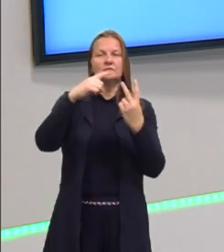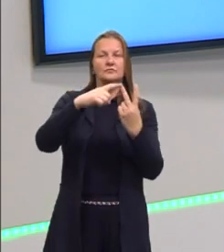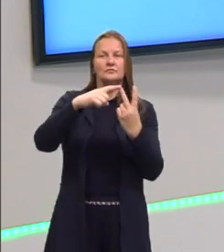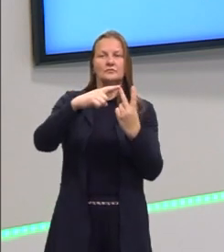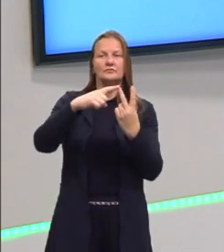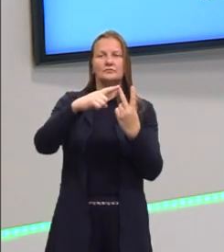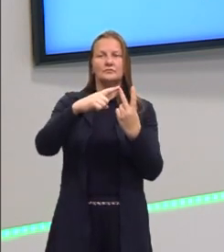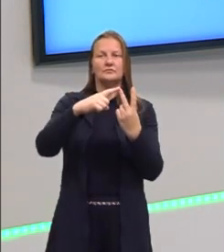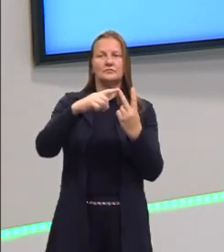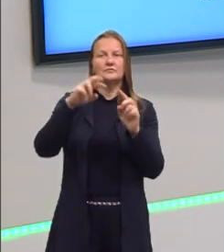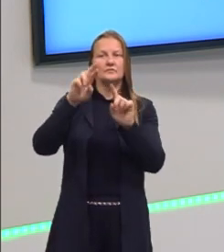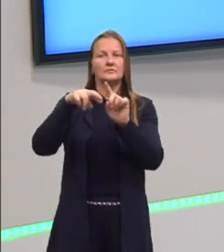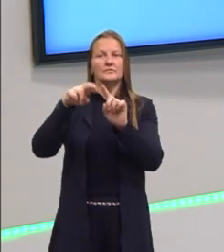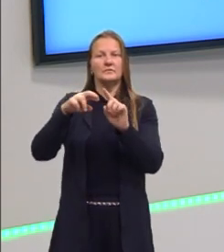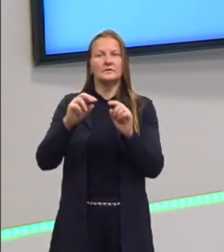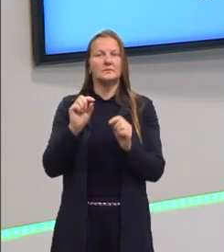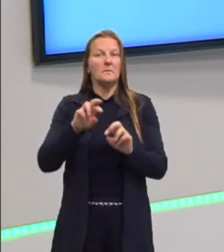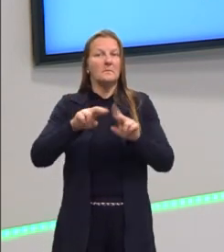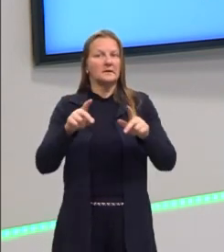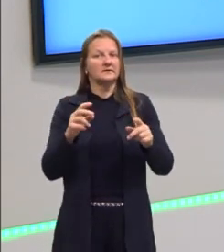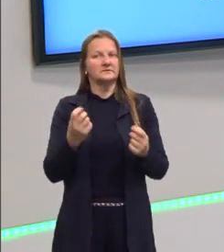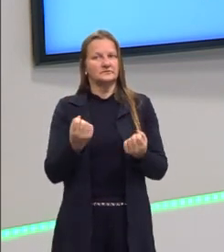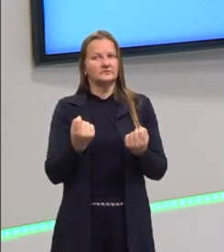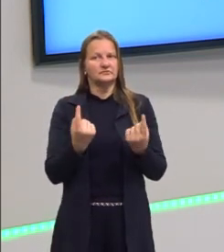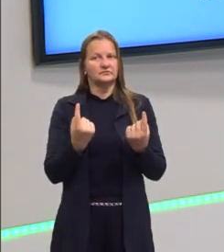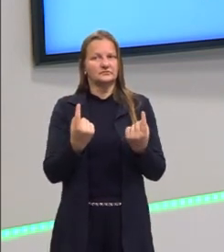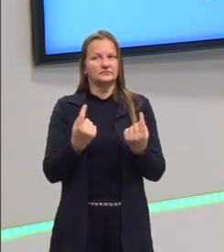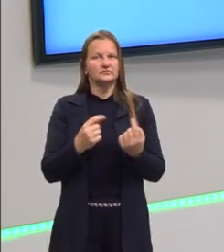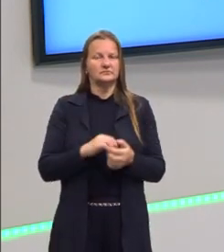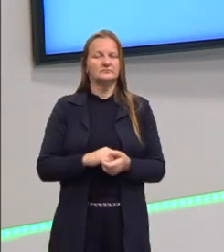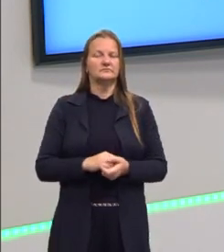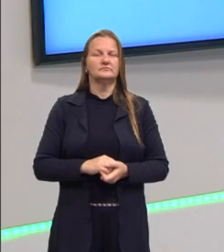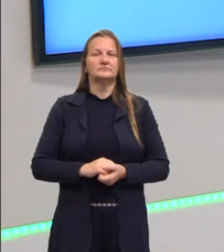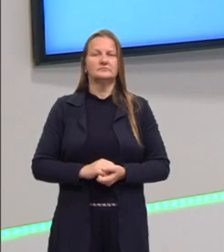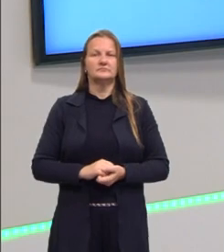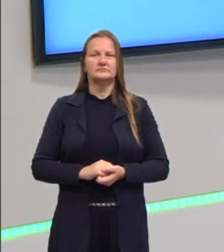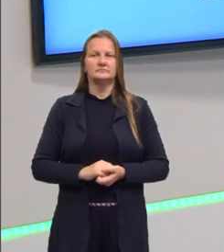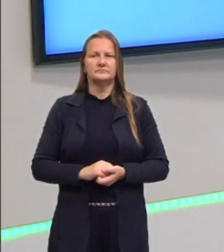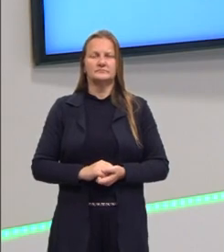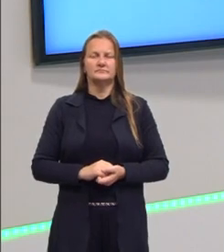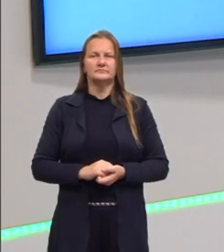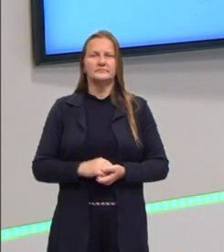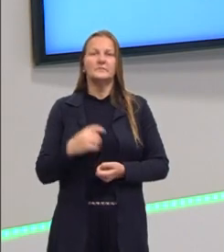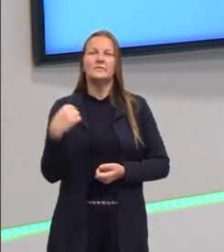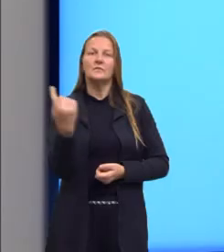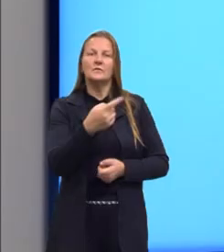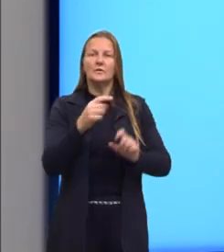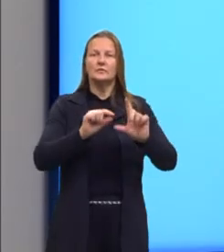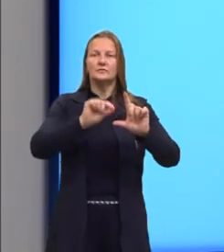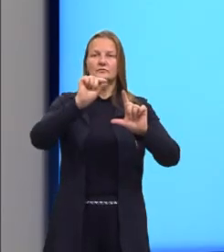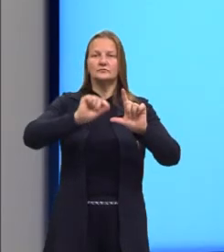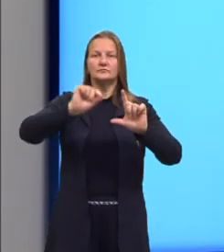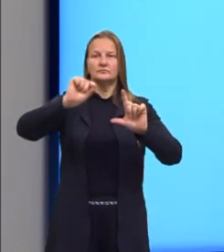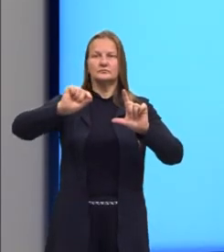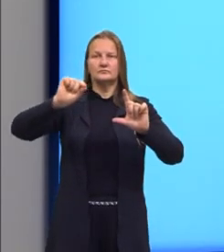reais e distintas, ou duas raízes reais e diferentes. O nosso gráfico, então, a gente tem a